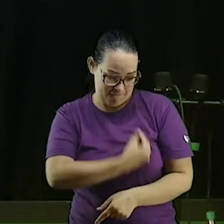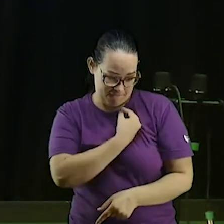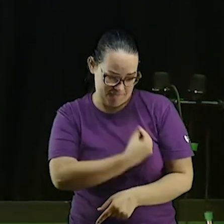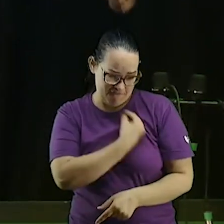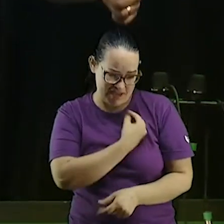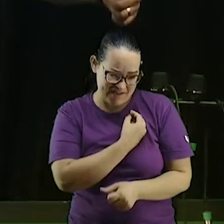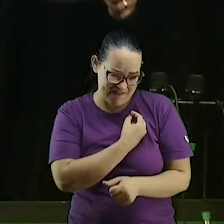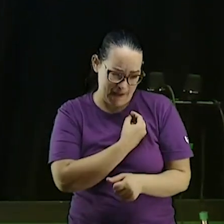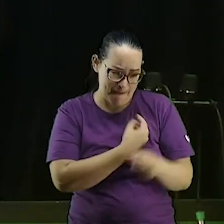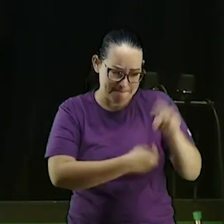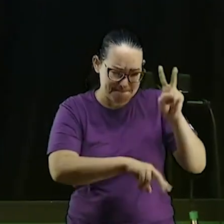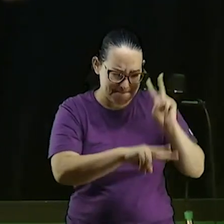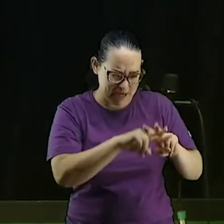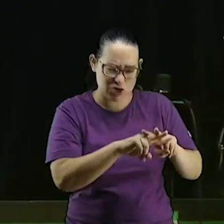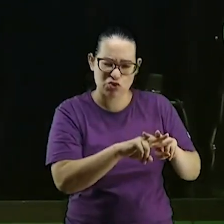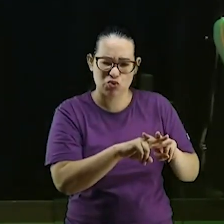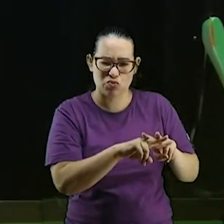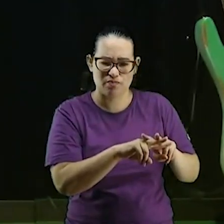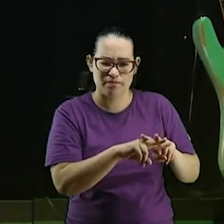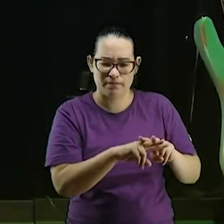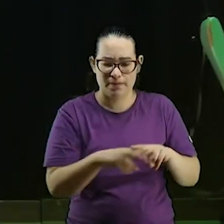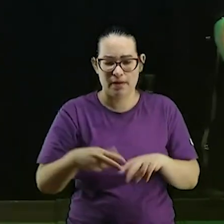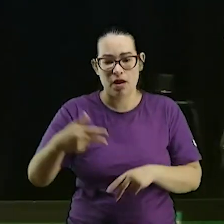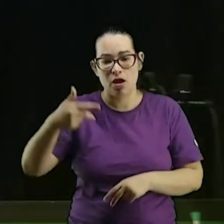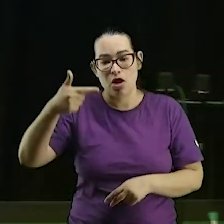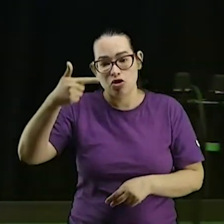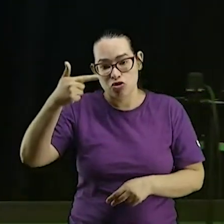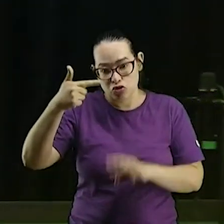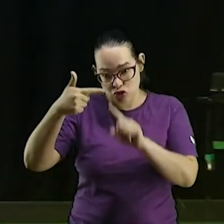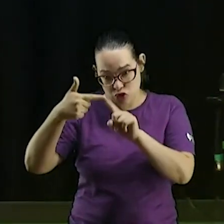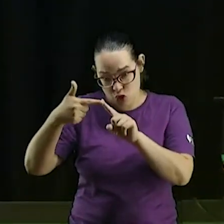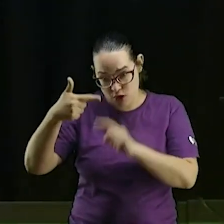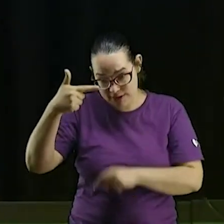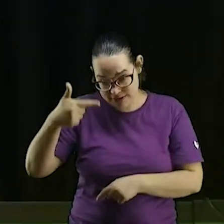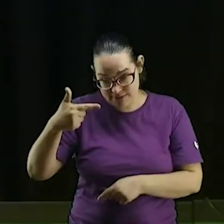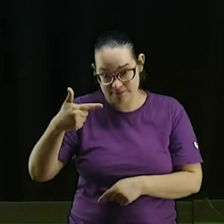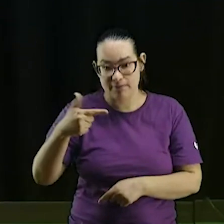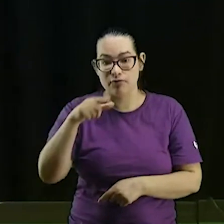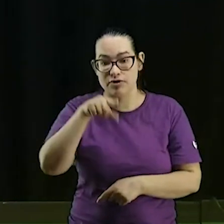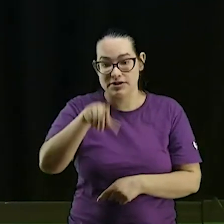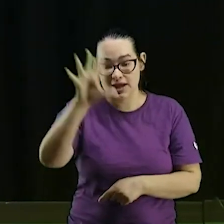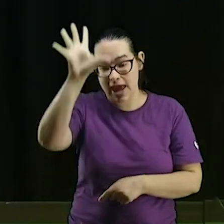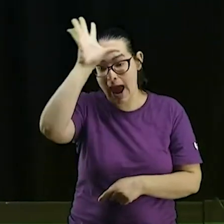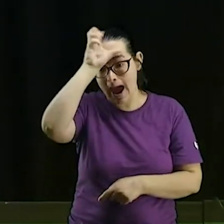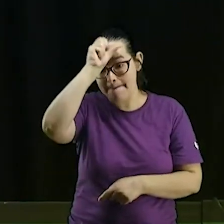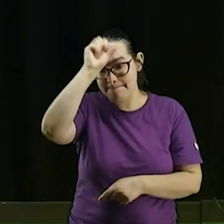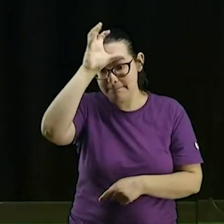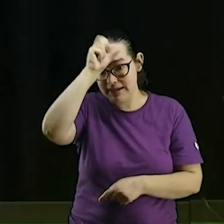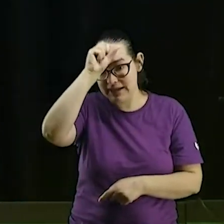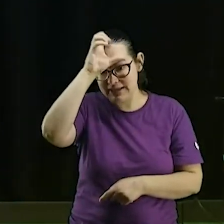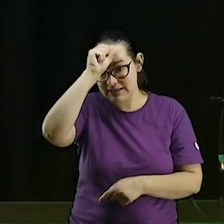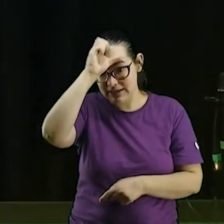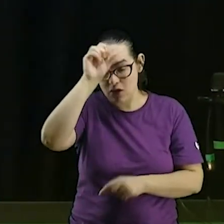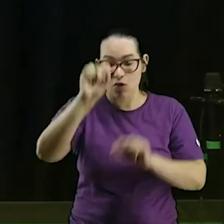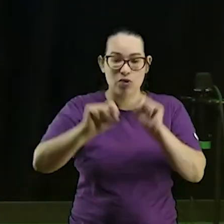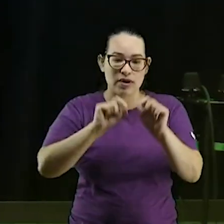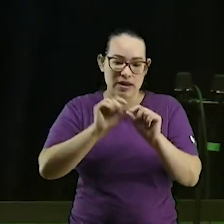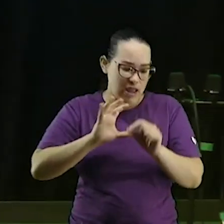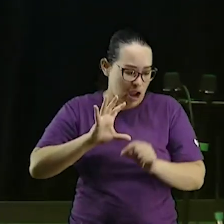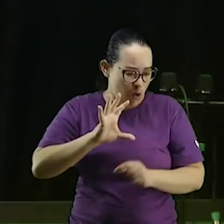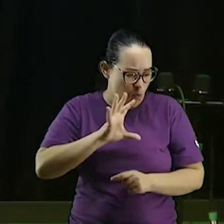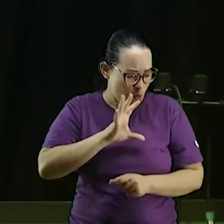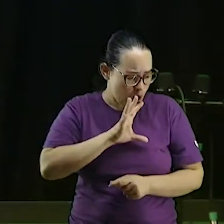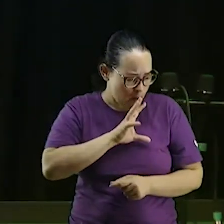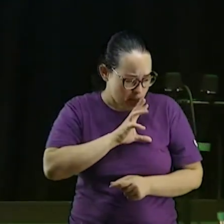de cativeiro simulando que é crente número dois que você aprenda que a intensidade a paixão não